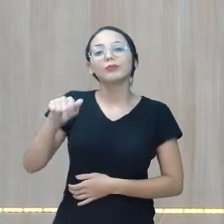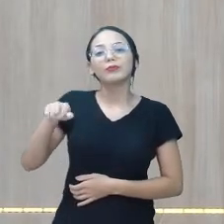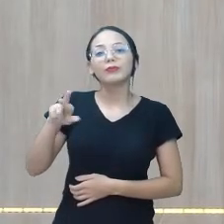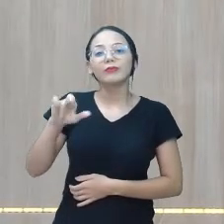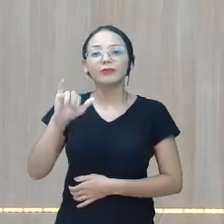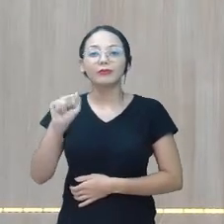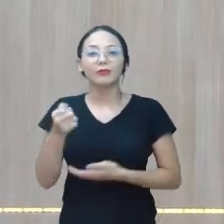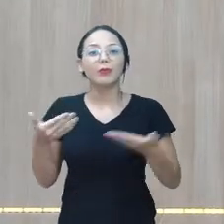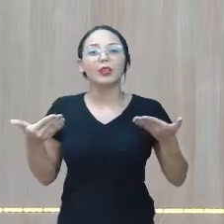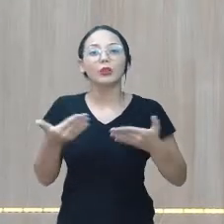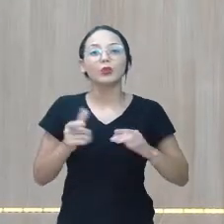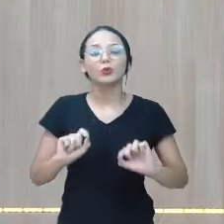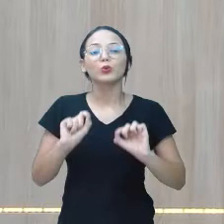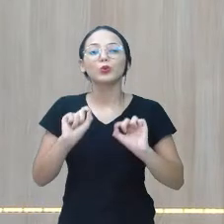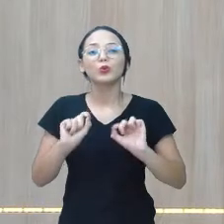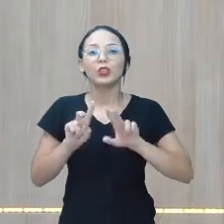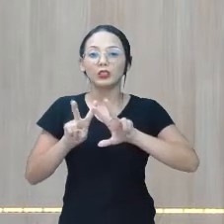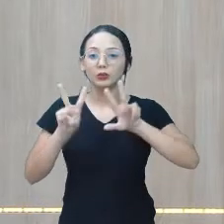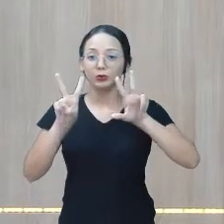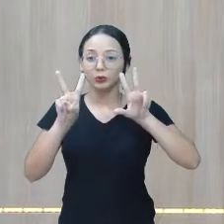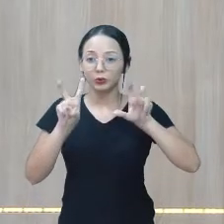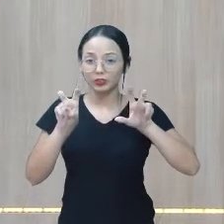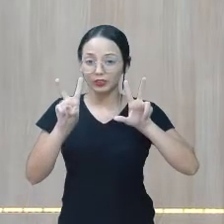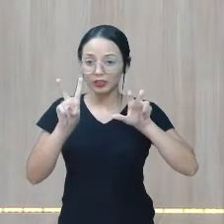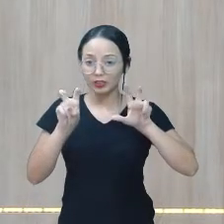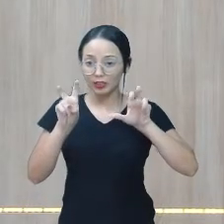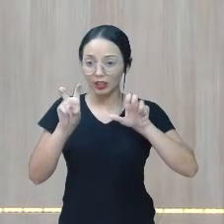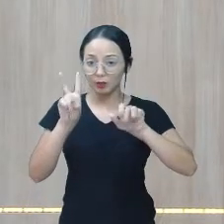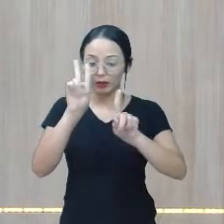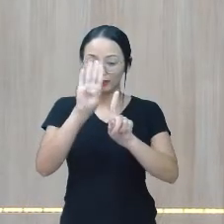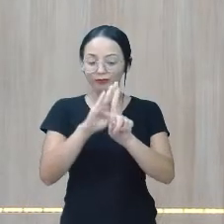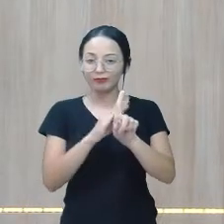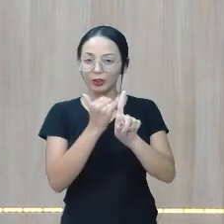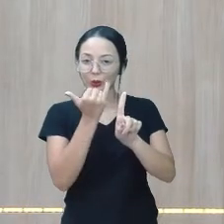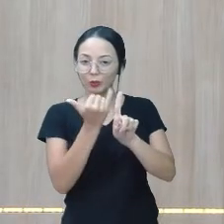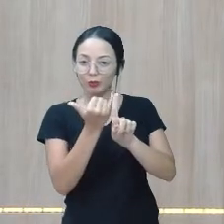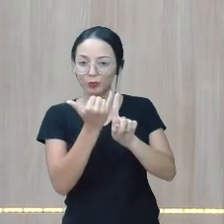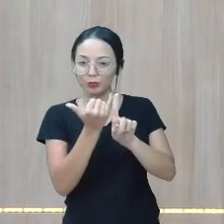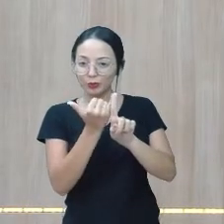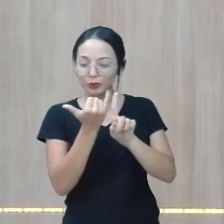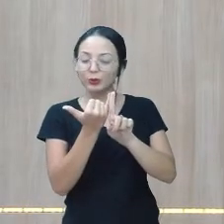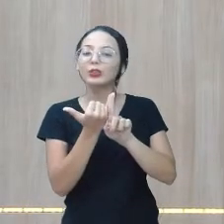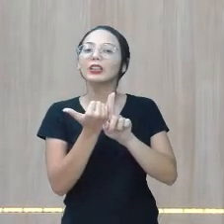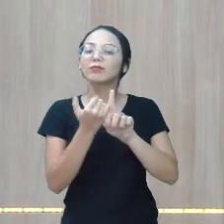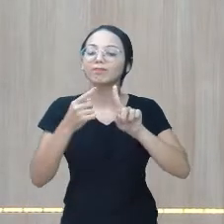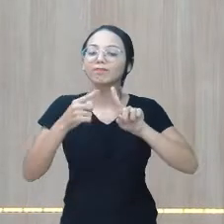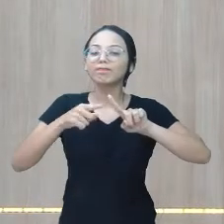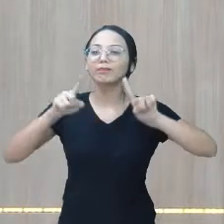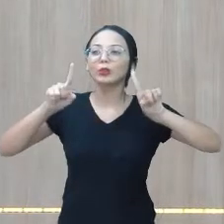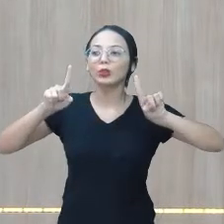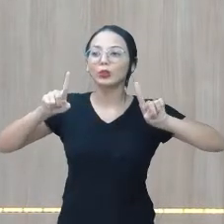hoje estaremos com a temática Bullying. E o nosso tema de hoje,